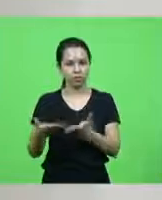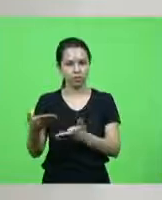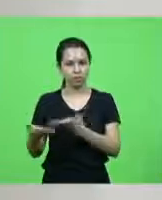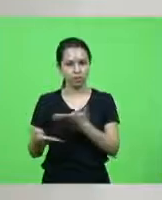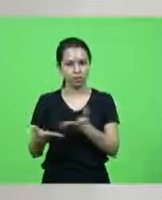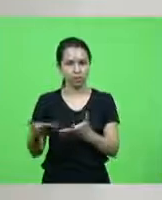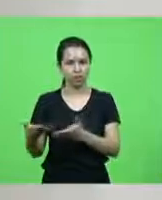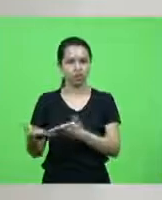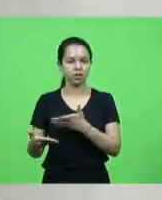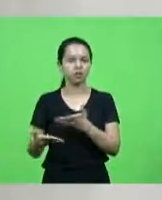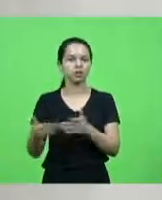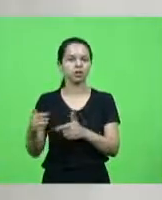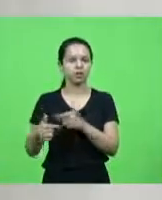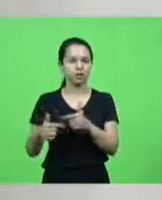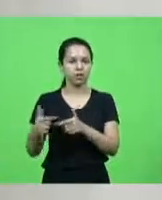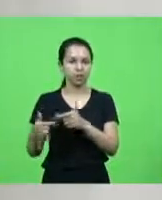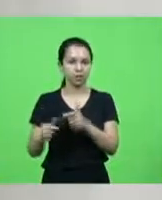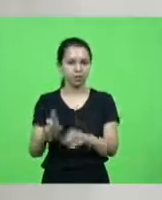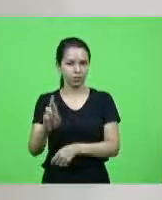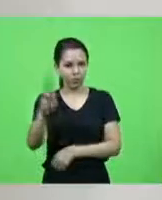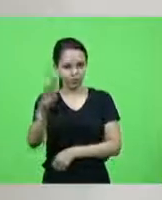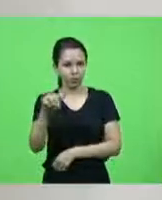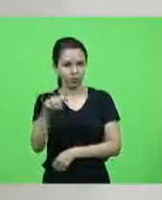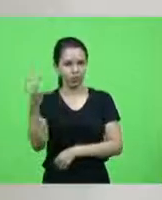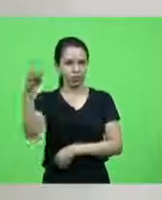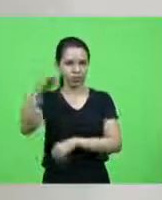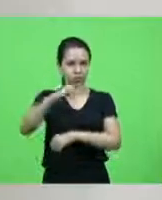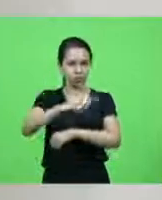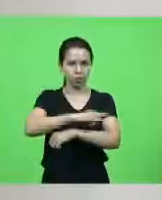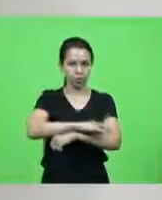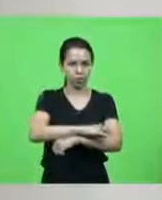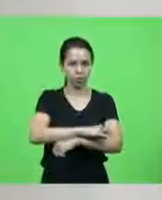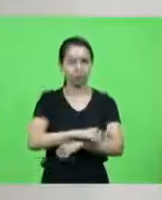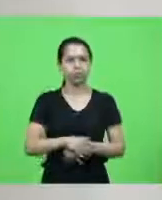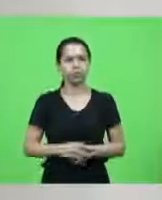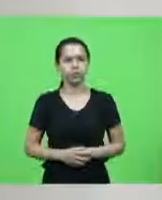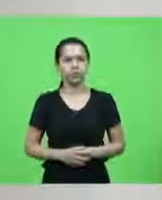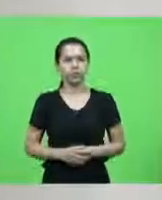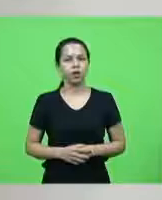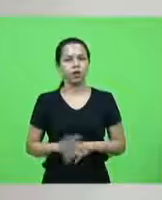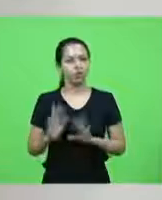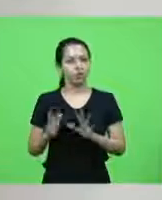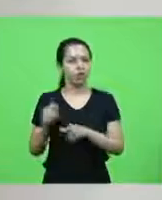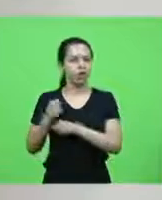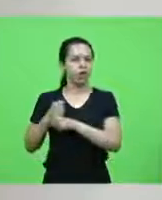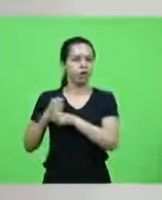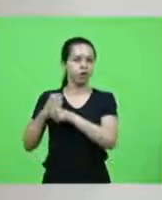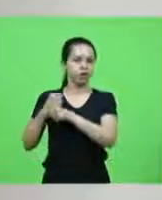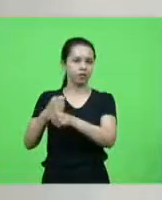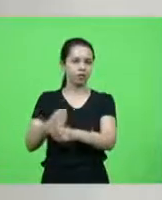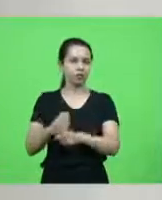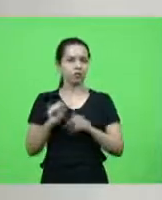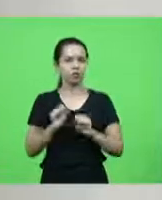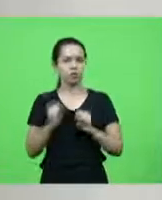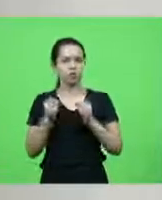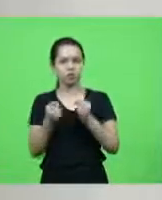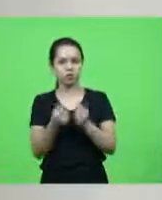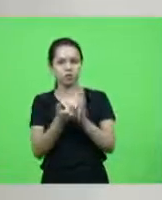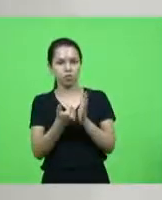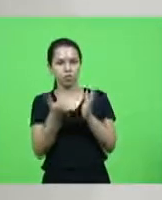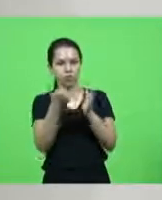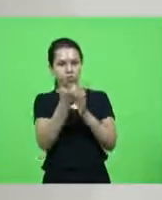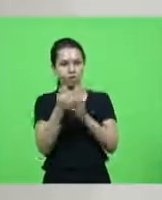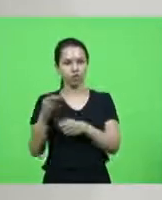operar o aeroporto durante muito tempo com o esforço sobrenatural das